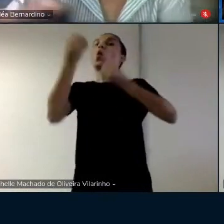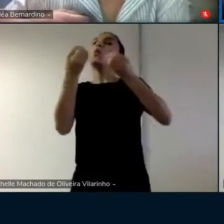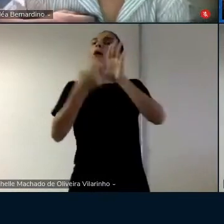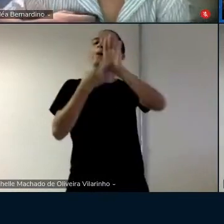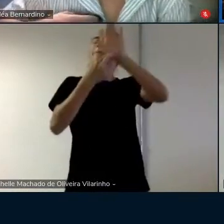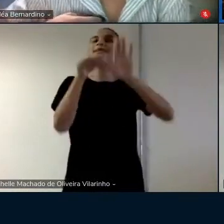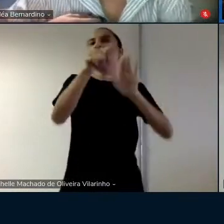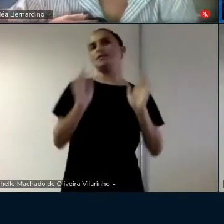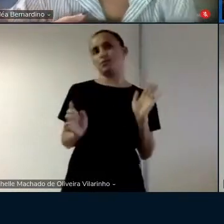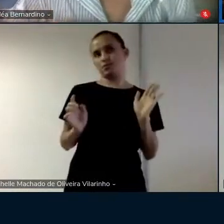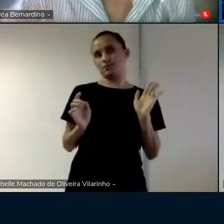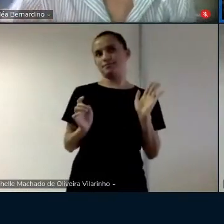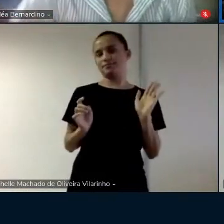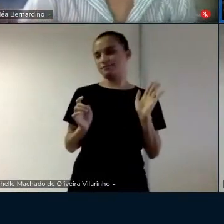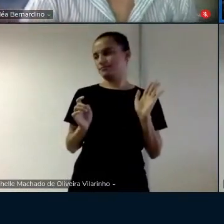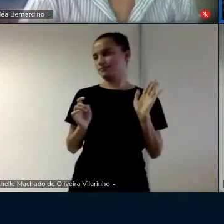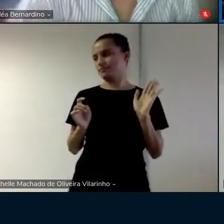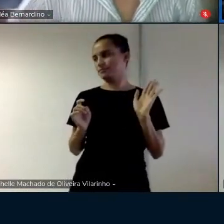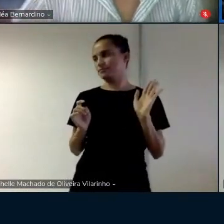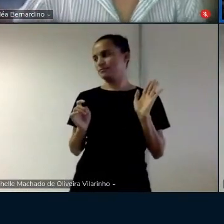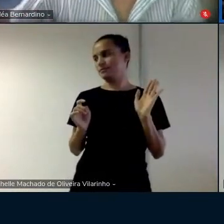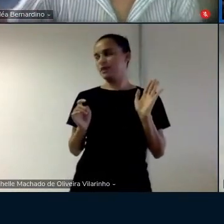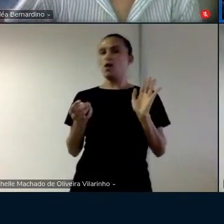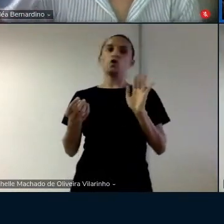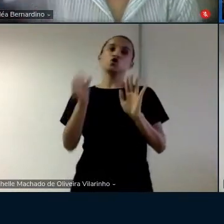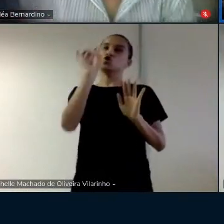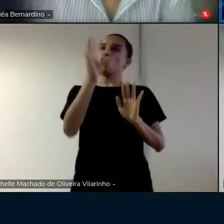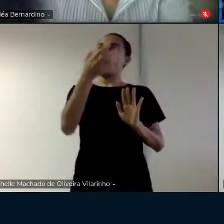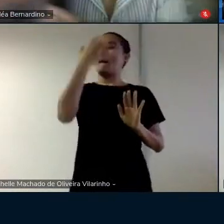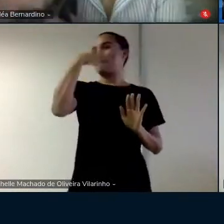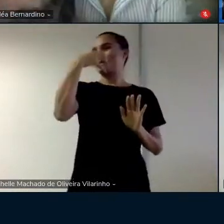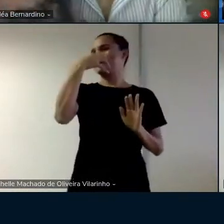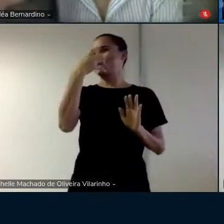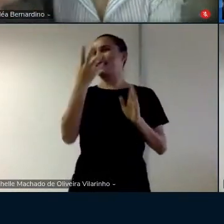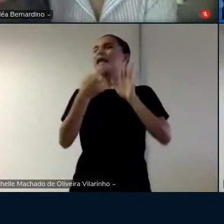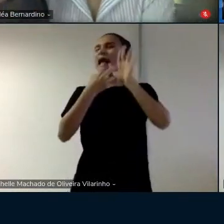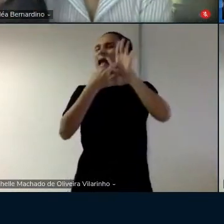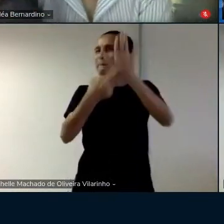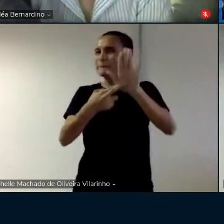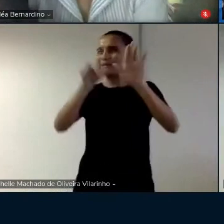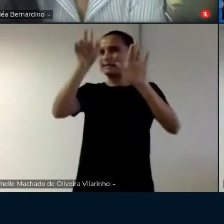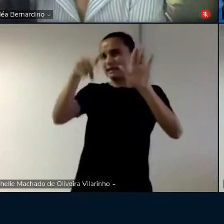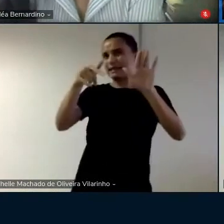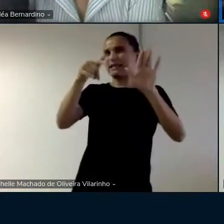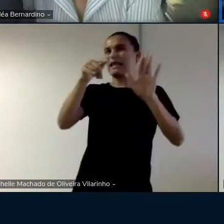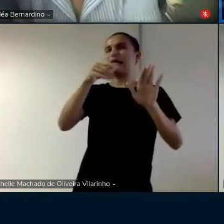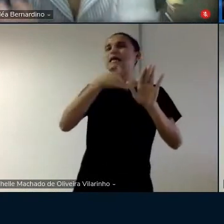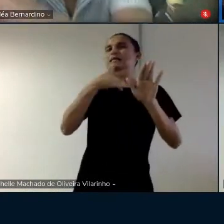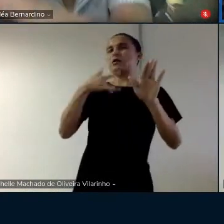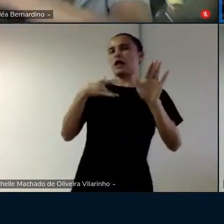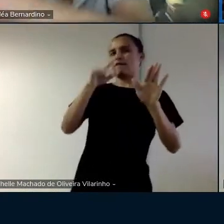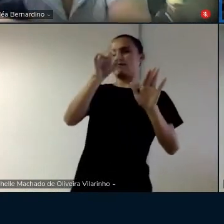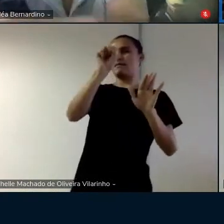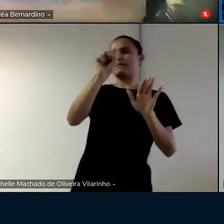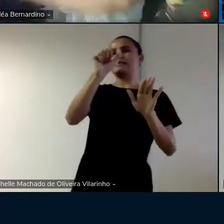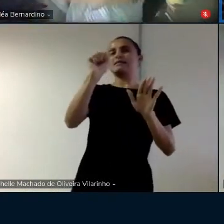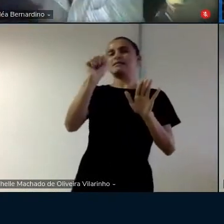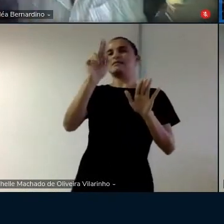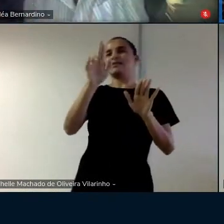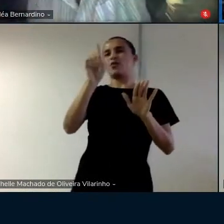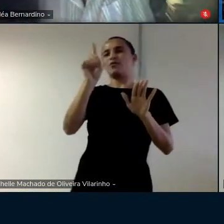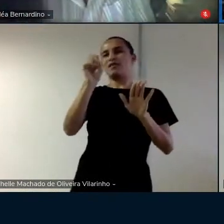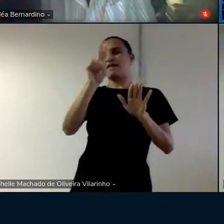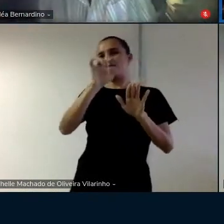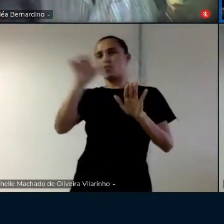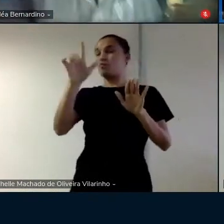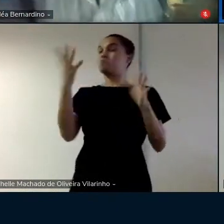com uma associação de nomes é meio complexo isso né e aí eles irão pesquisar em dicionário isso tá